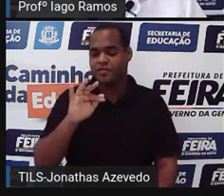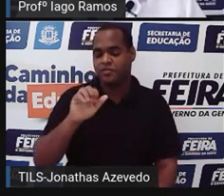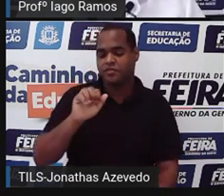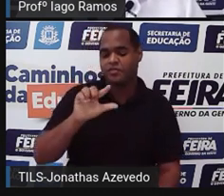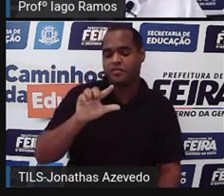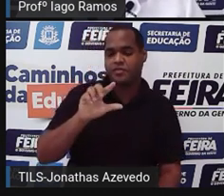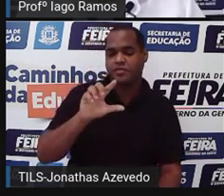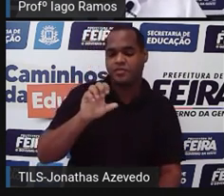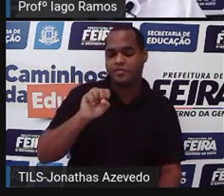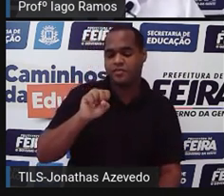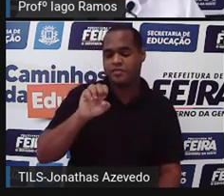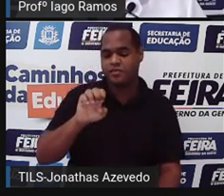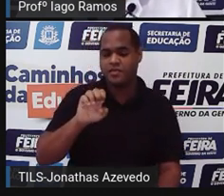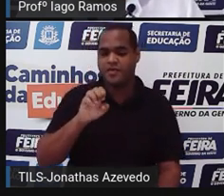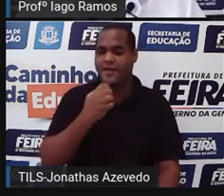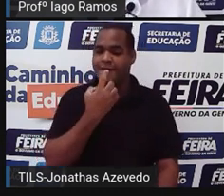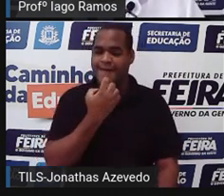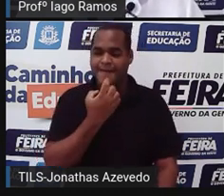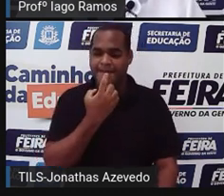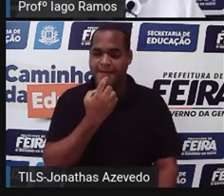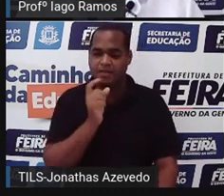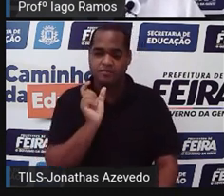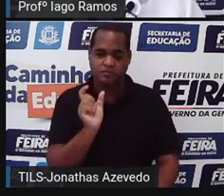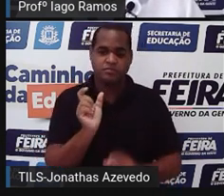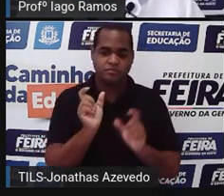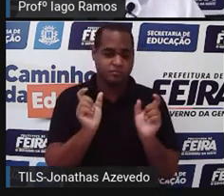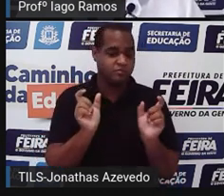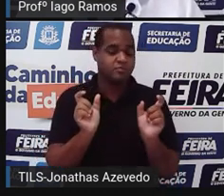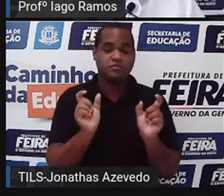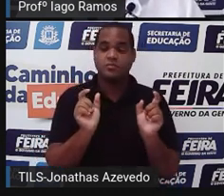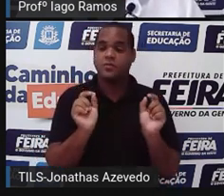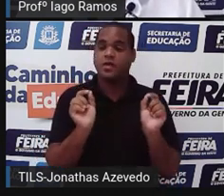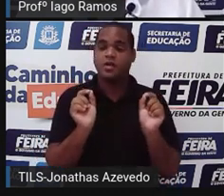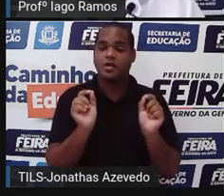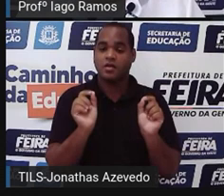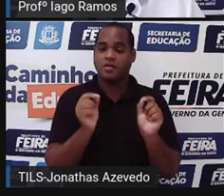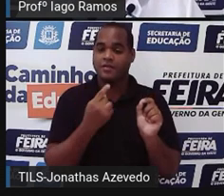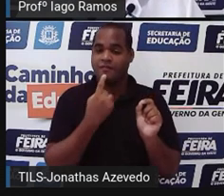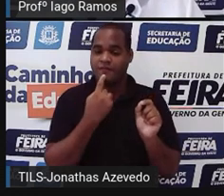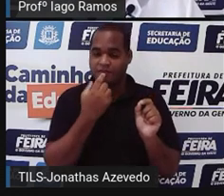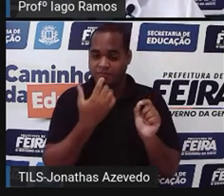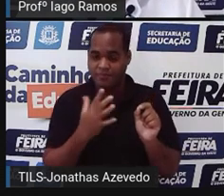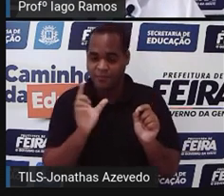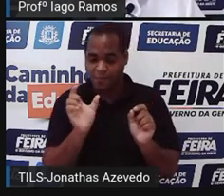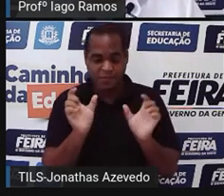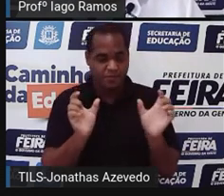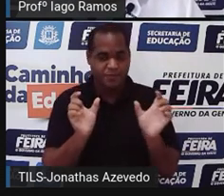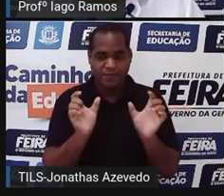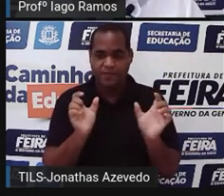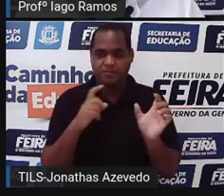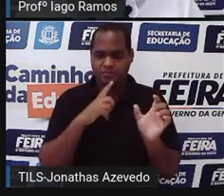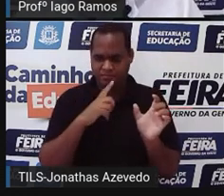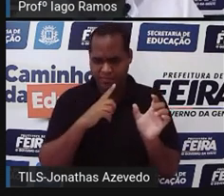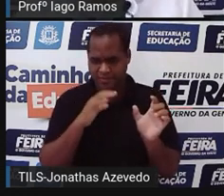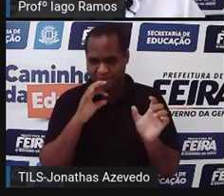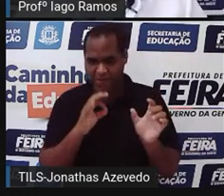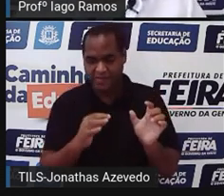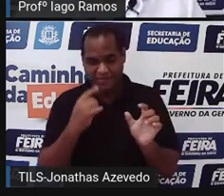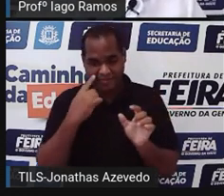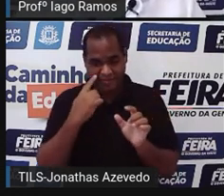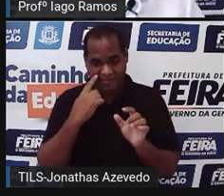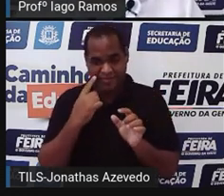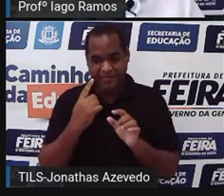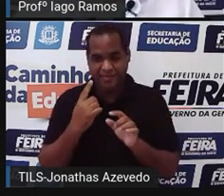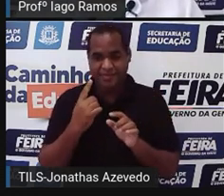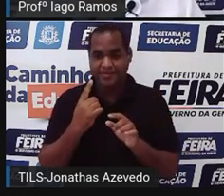em inglês, false. Eu acho que a pronúncia é assim. Tá bom? Então, vamos lá. Vou te dar